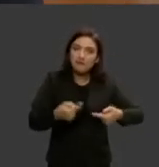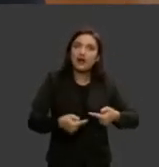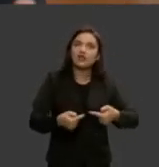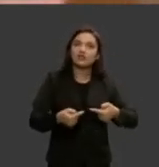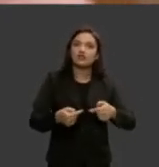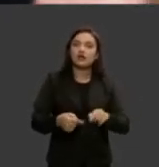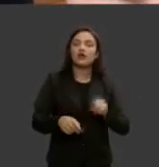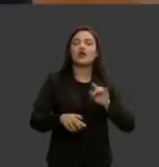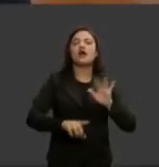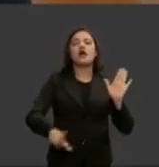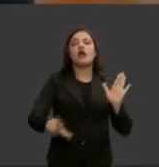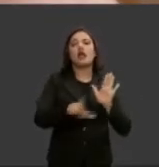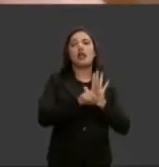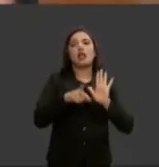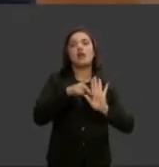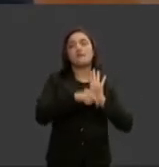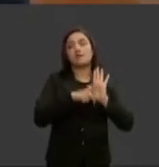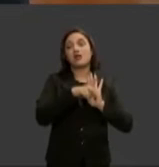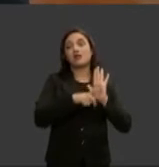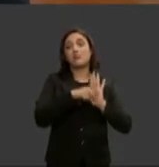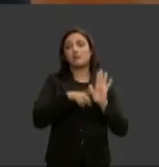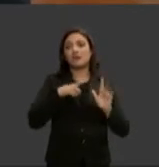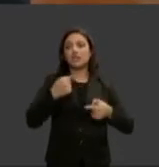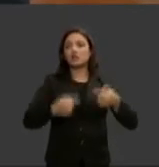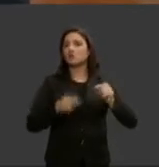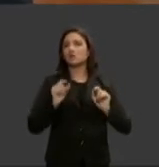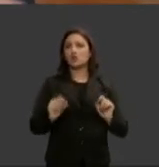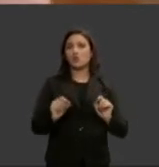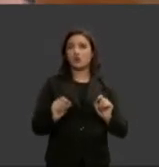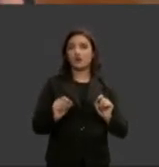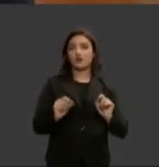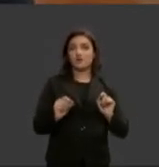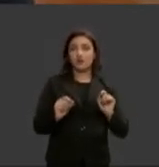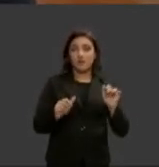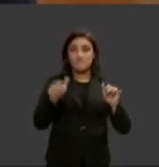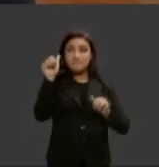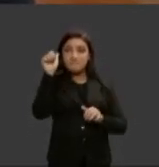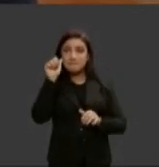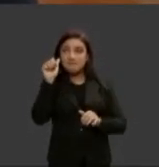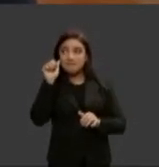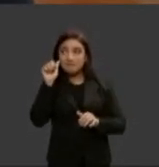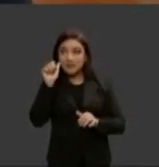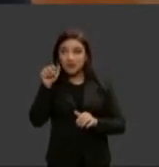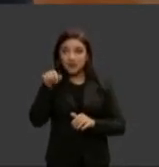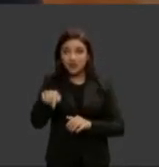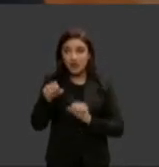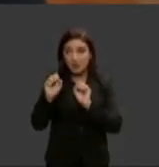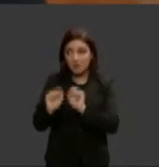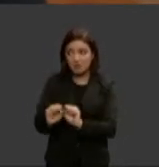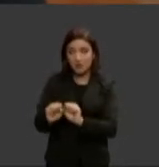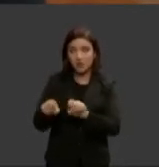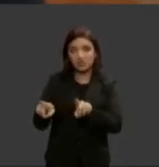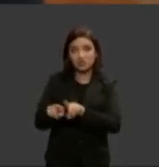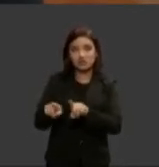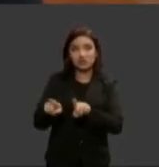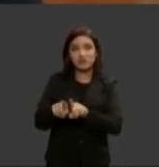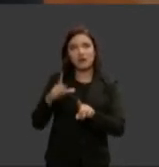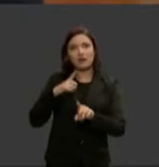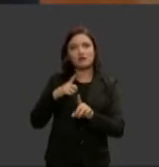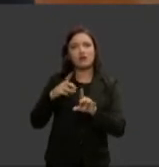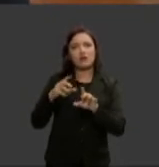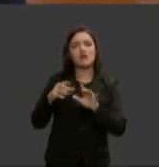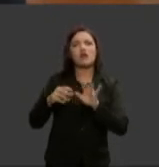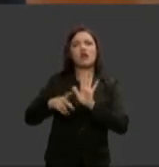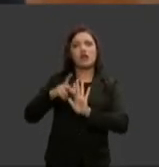da lei Maria da Penha em que se discutia se uma menina poderia ou não poderia ser destinatária da lei Maria da Penha alguns entendendo que no